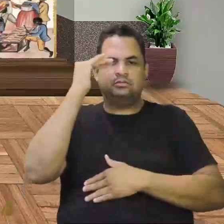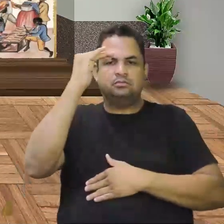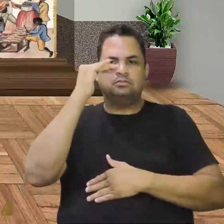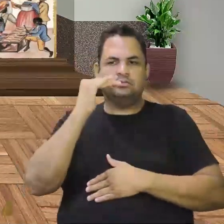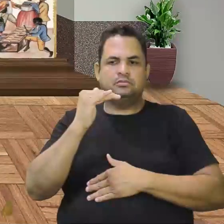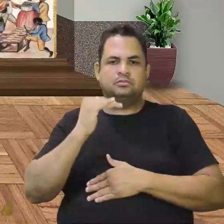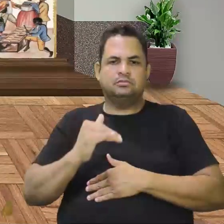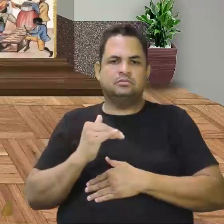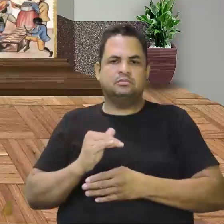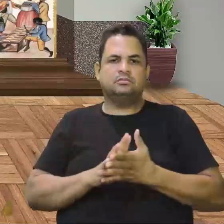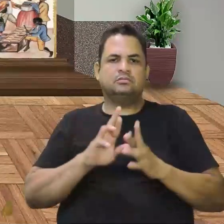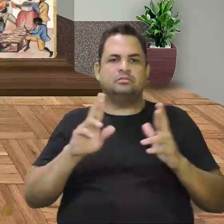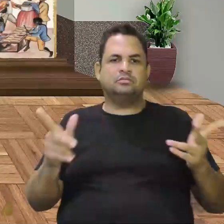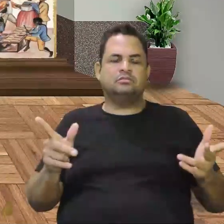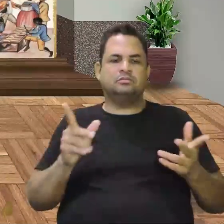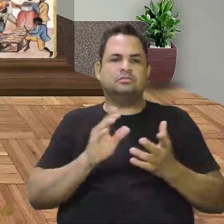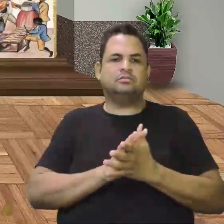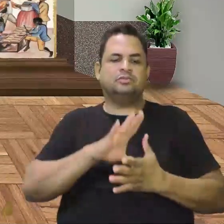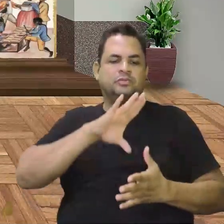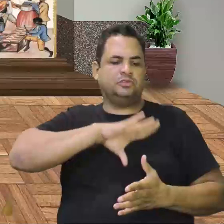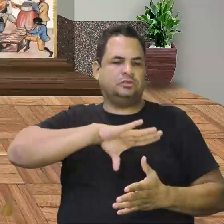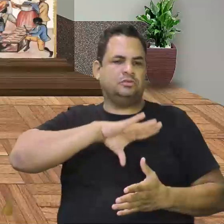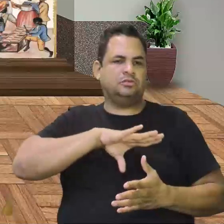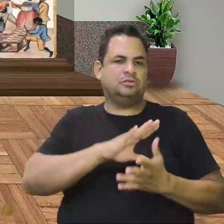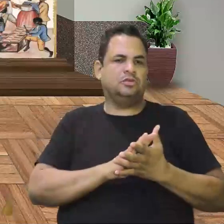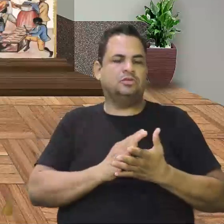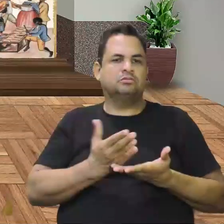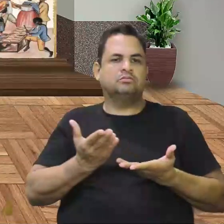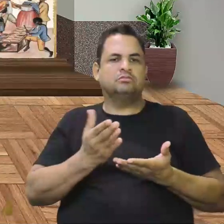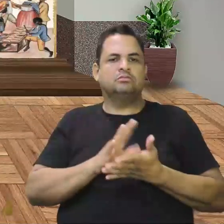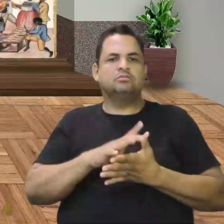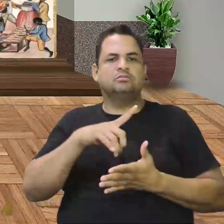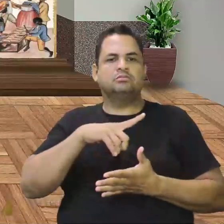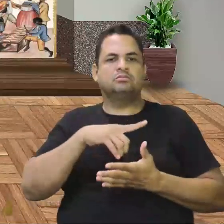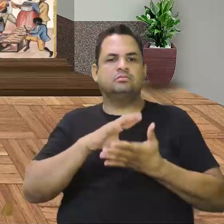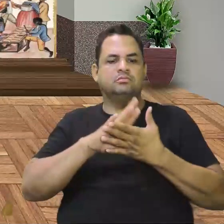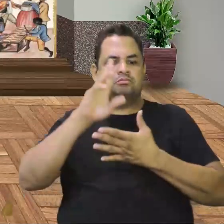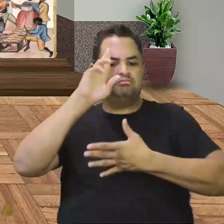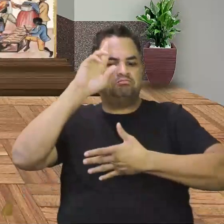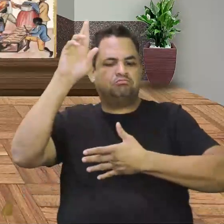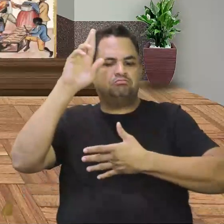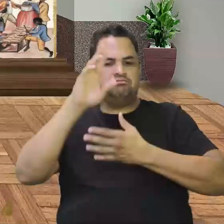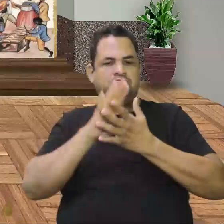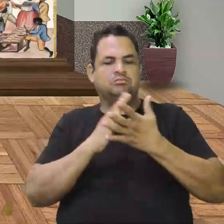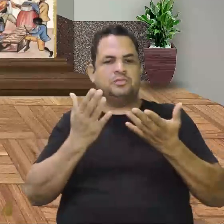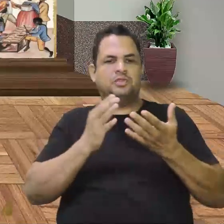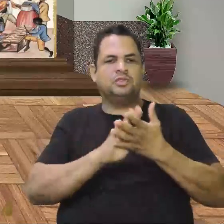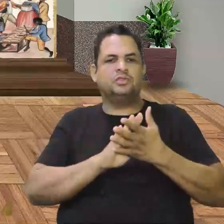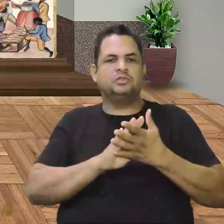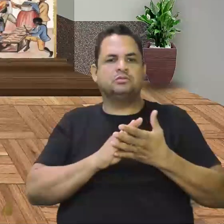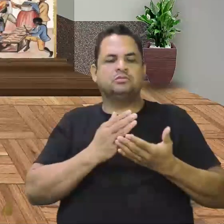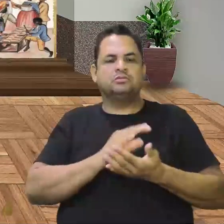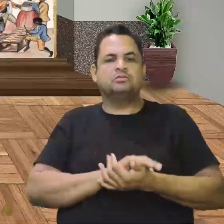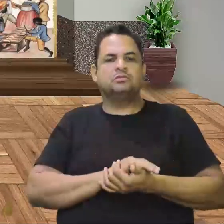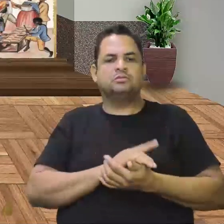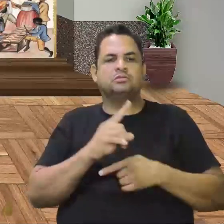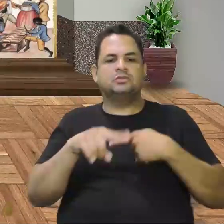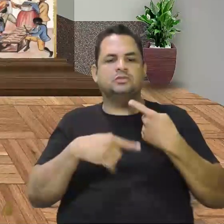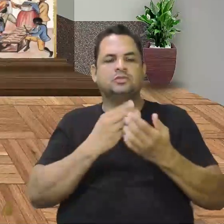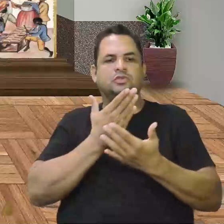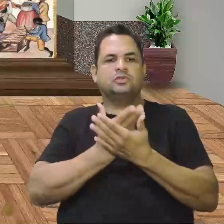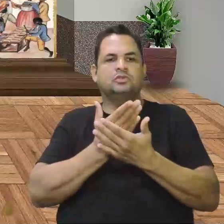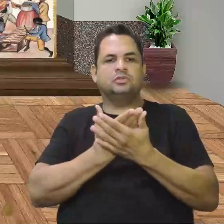Vai ser diferente um pouco da sociedade portuguesa. Que lá vai ter o senhor de engenho. Mas que nós vamos estudar na aula